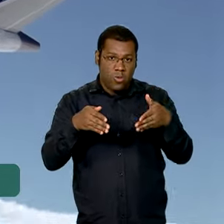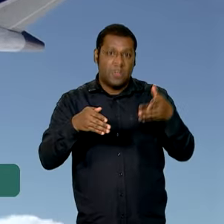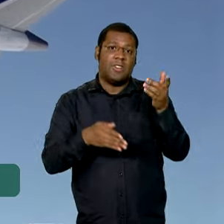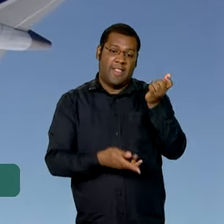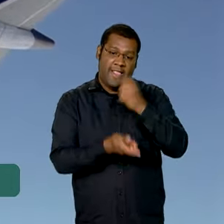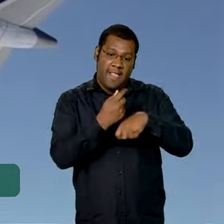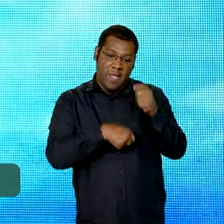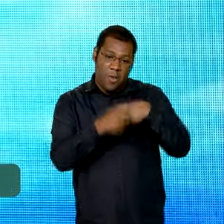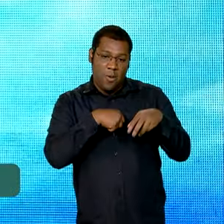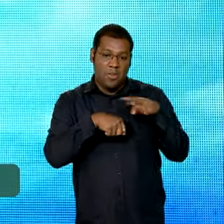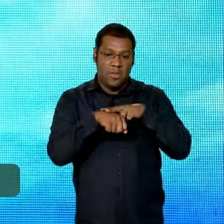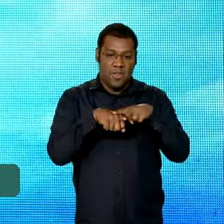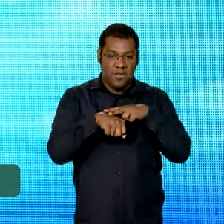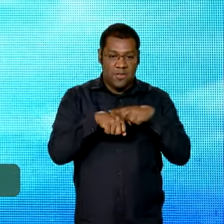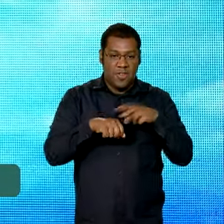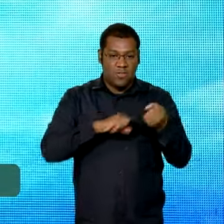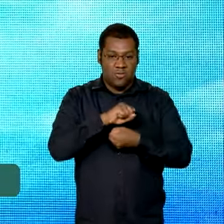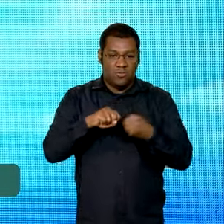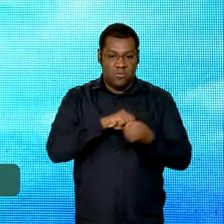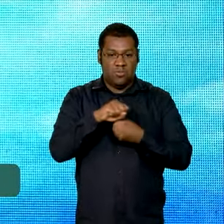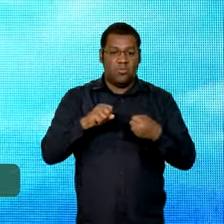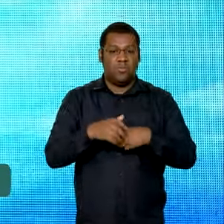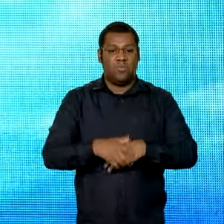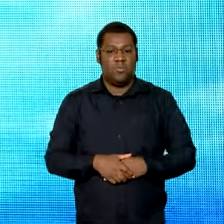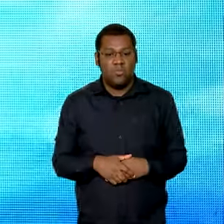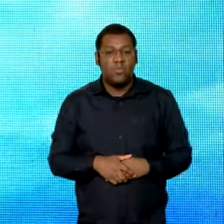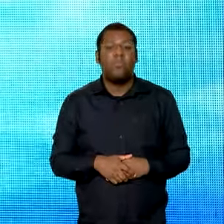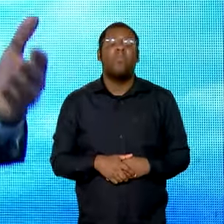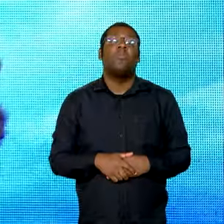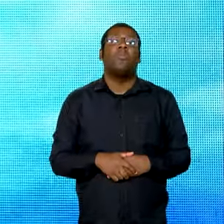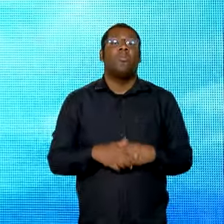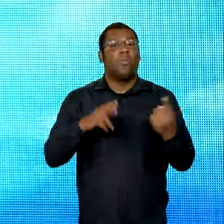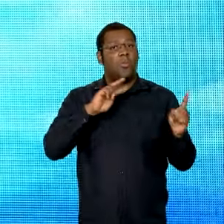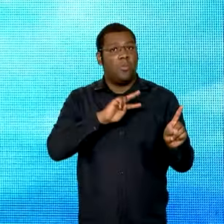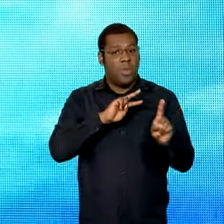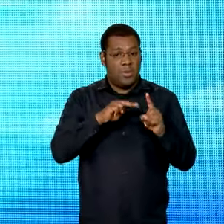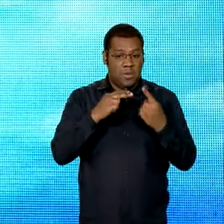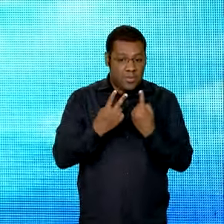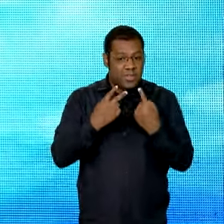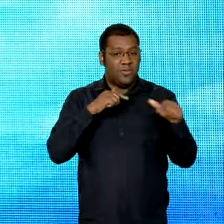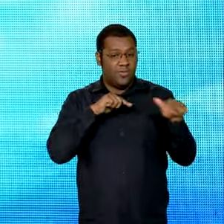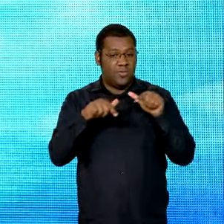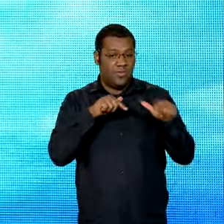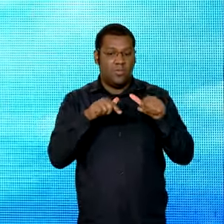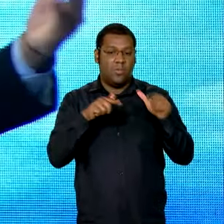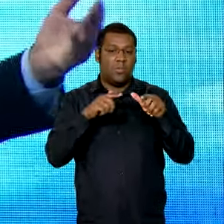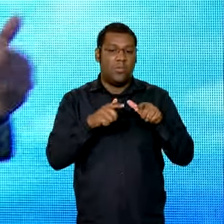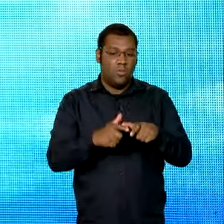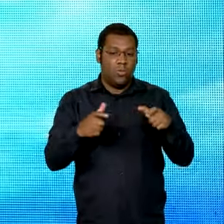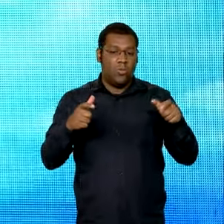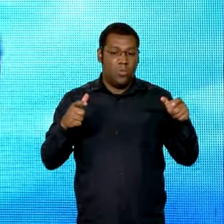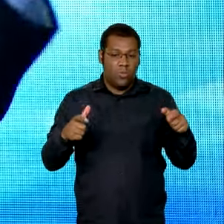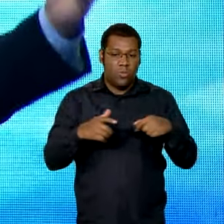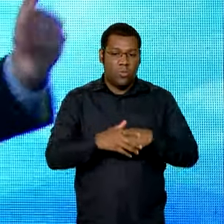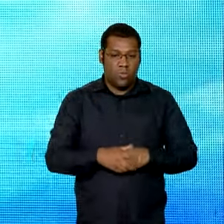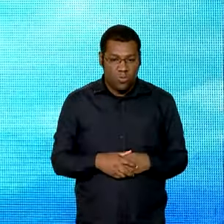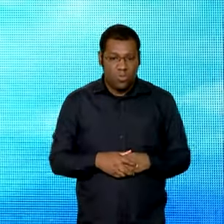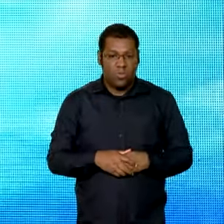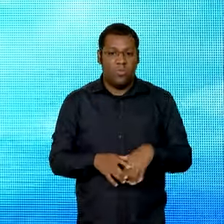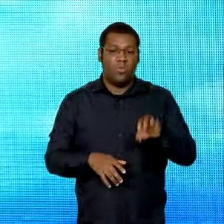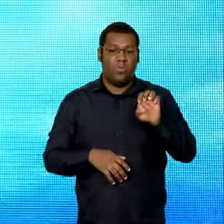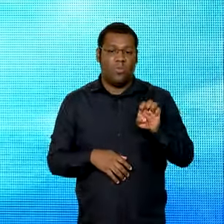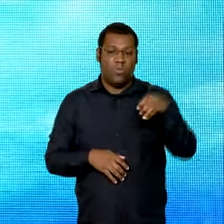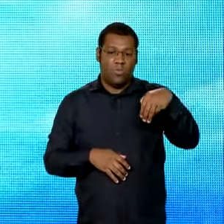economia verde. Os planos da companhia preveem uma geração recorde de empregos. A ação da Embraer já bateu